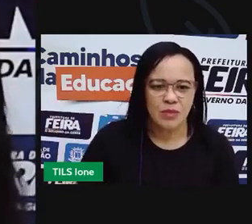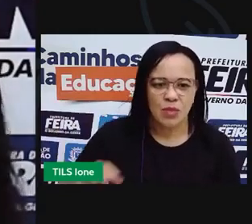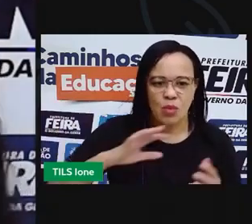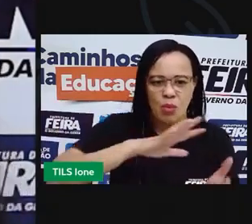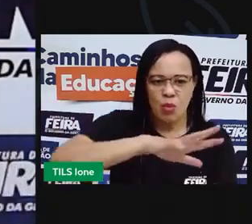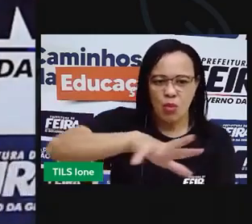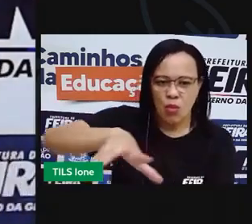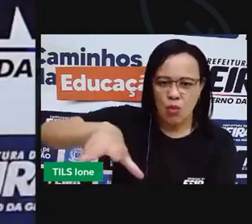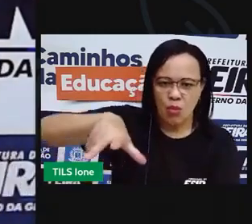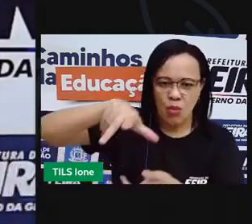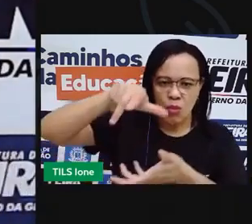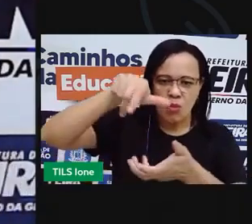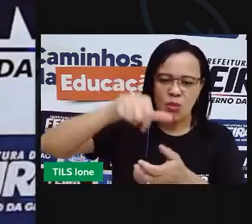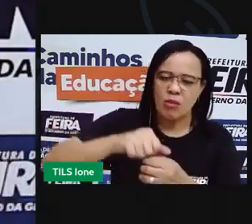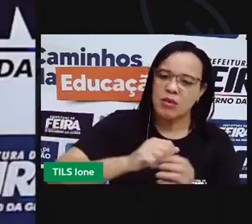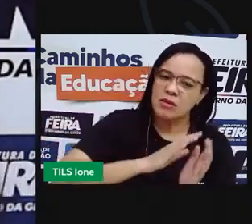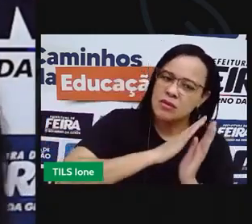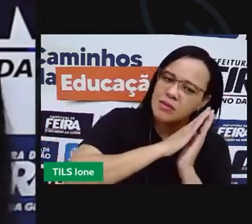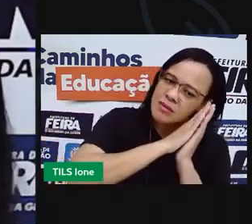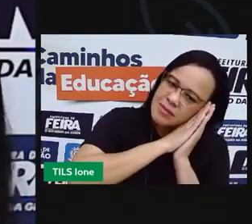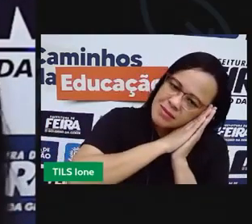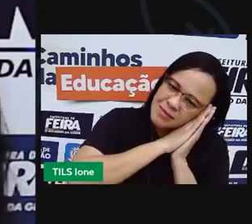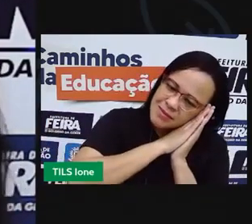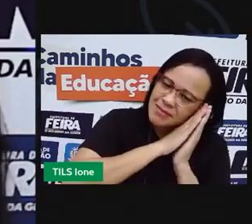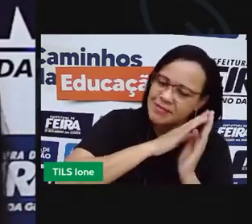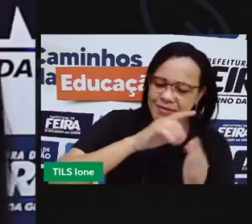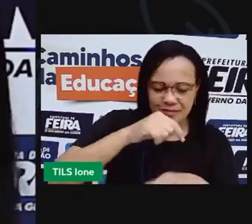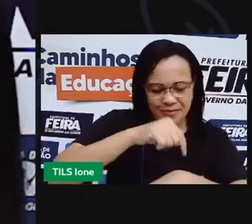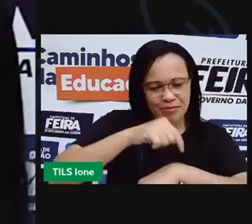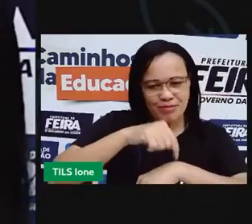O mundo inteiro vê franca numa saulinha.